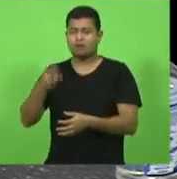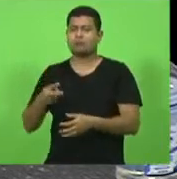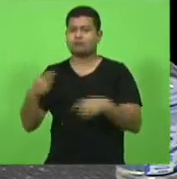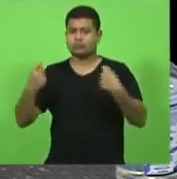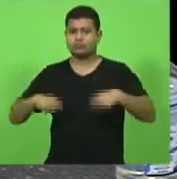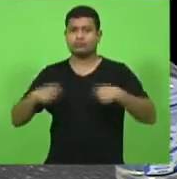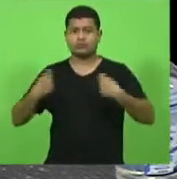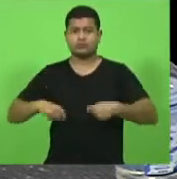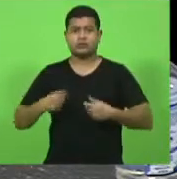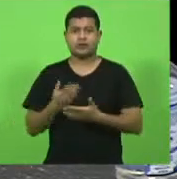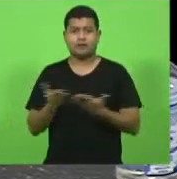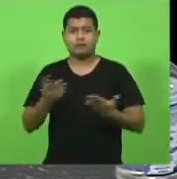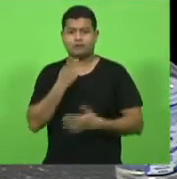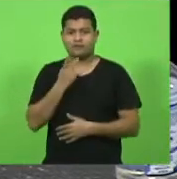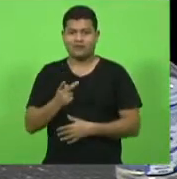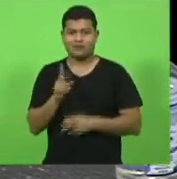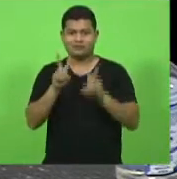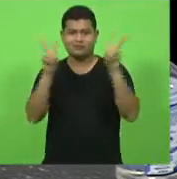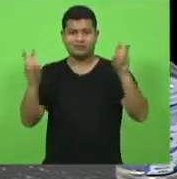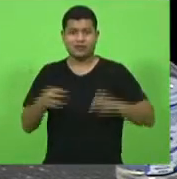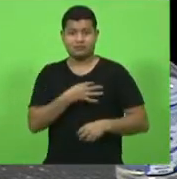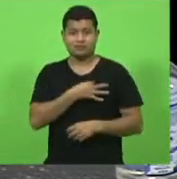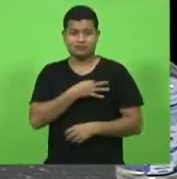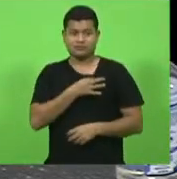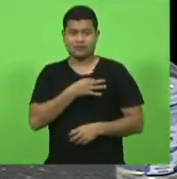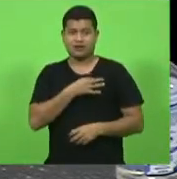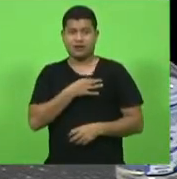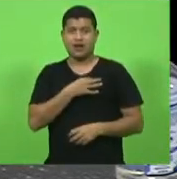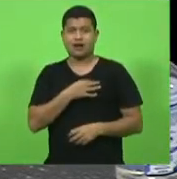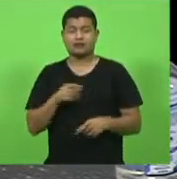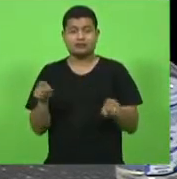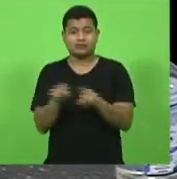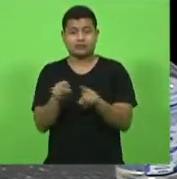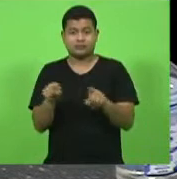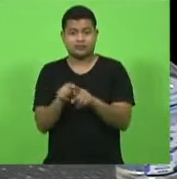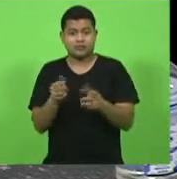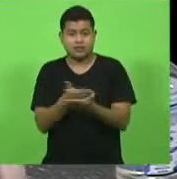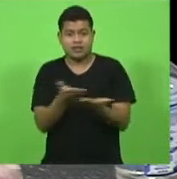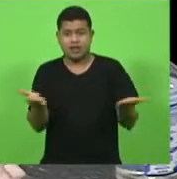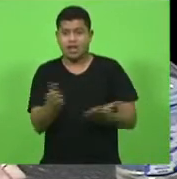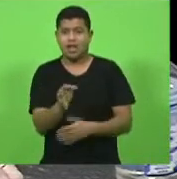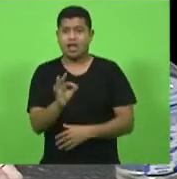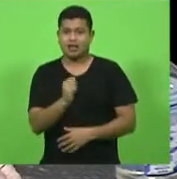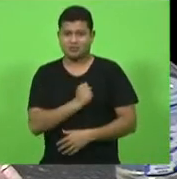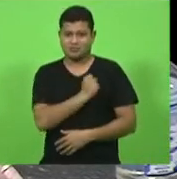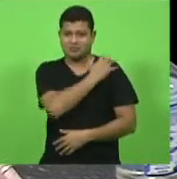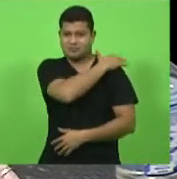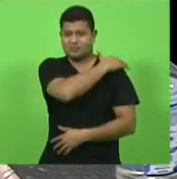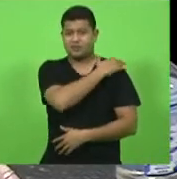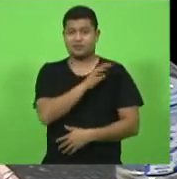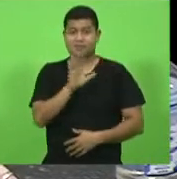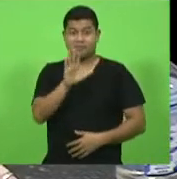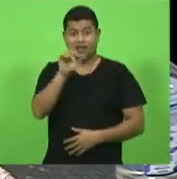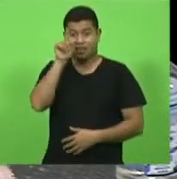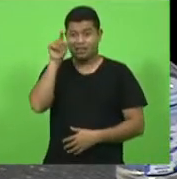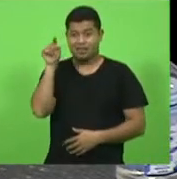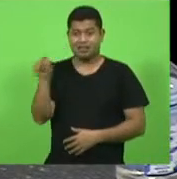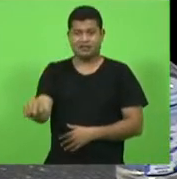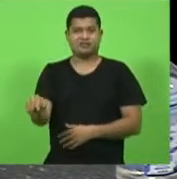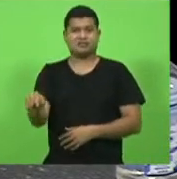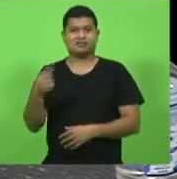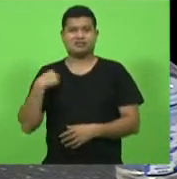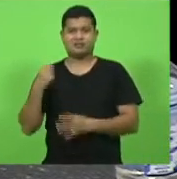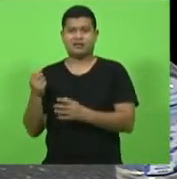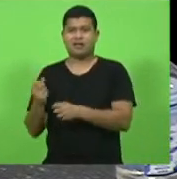voluntários também estendo aos militares mas lá os voluntários que completaram